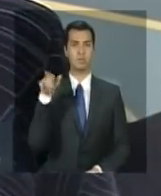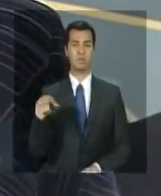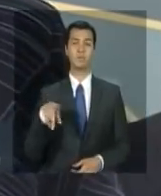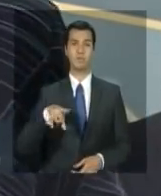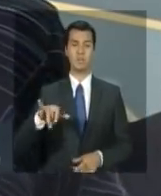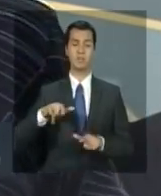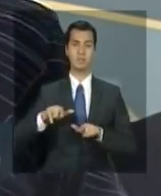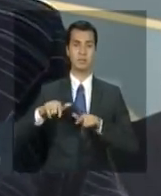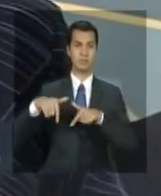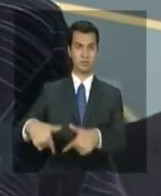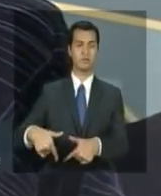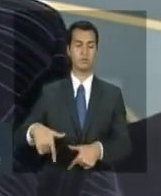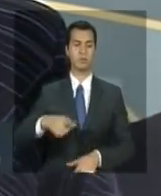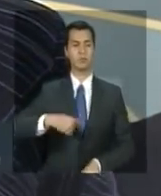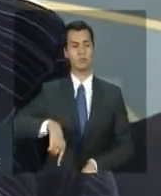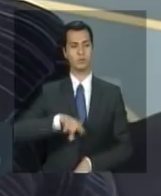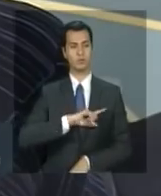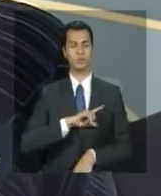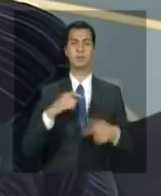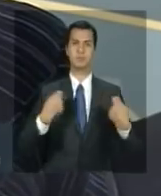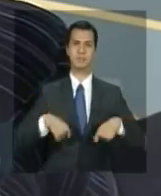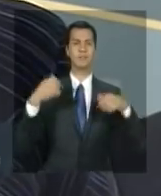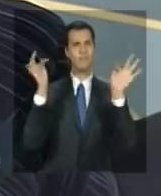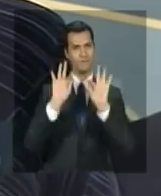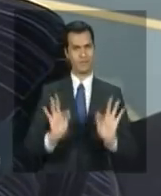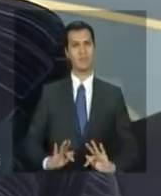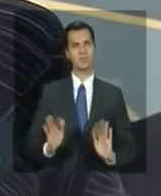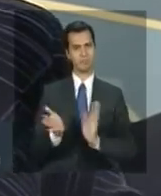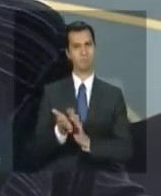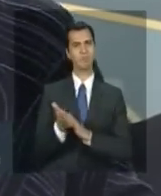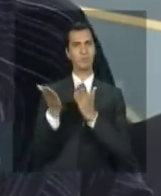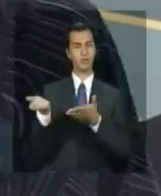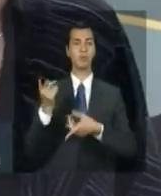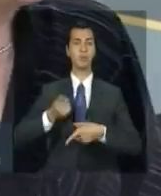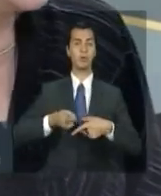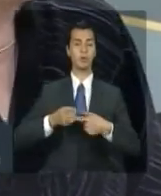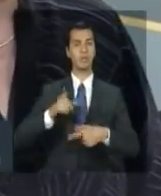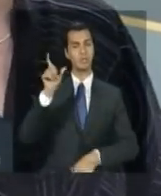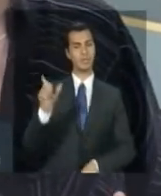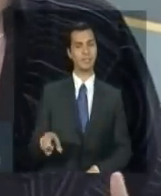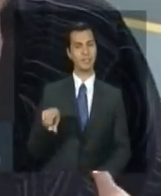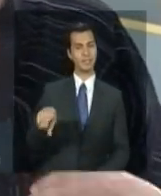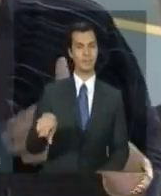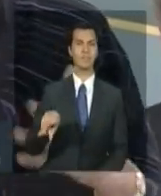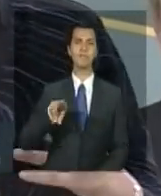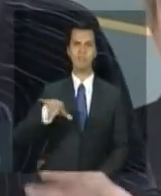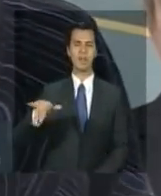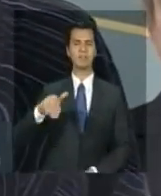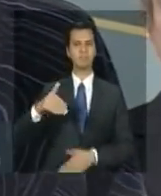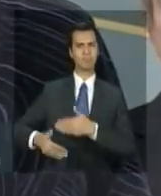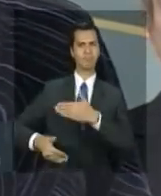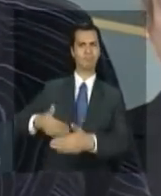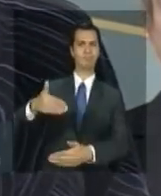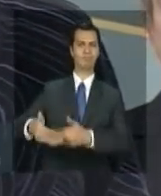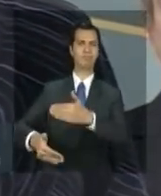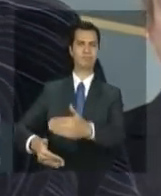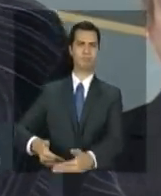desafio a gente tem que ficar feliz por ela porque ela está indo sempre além